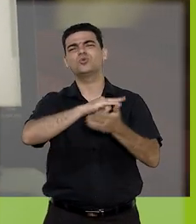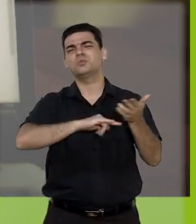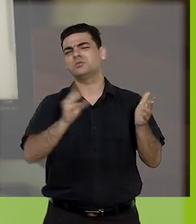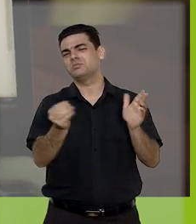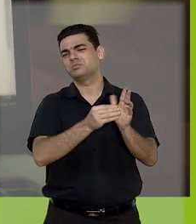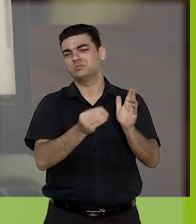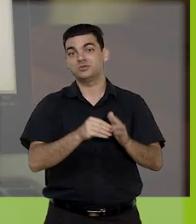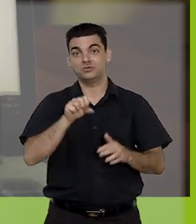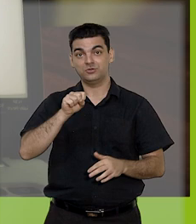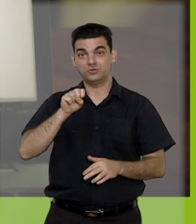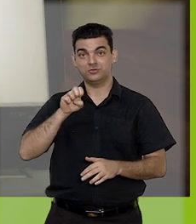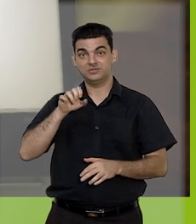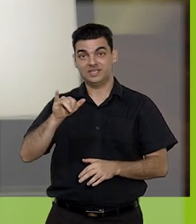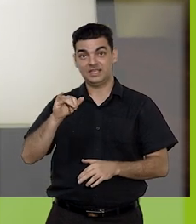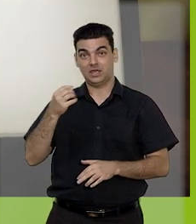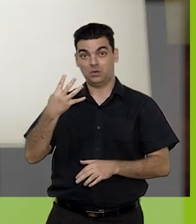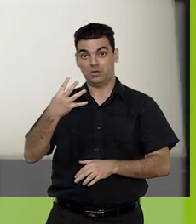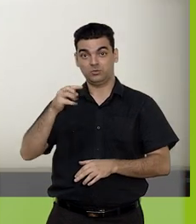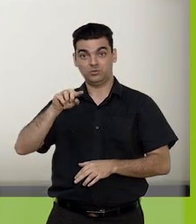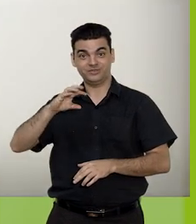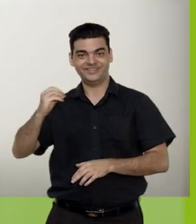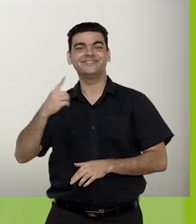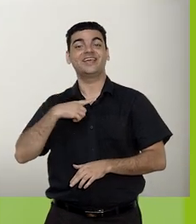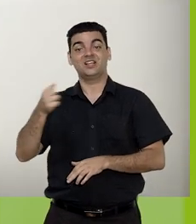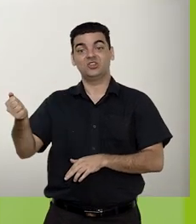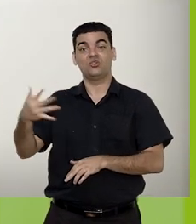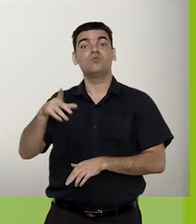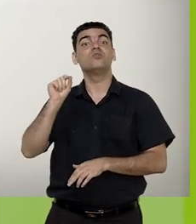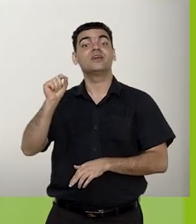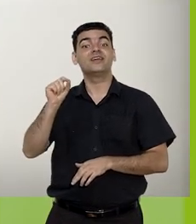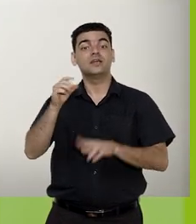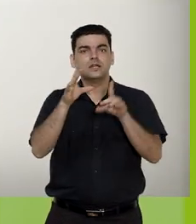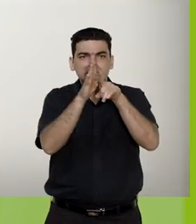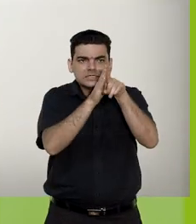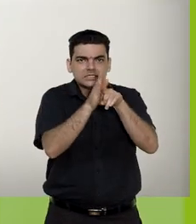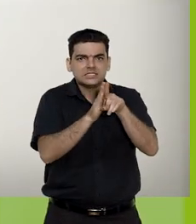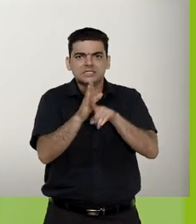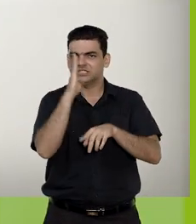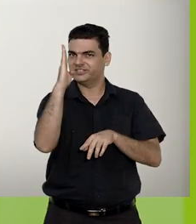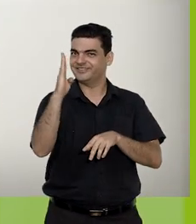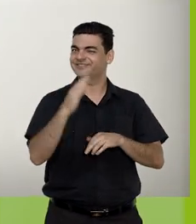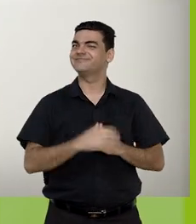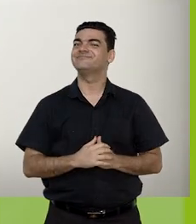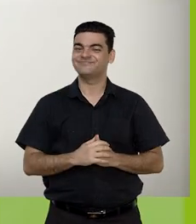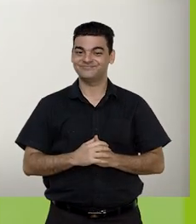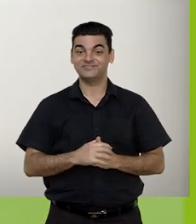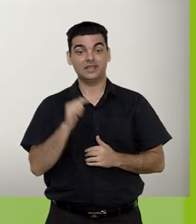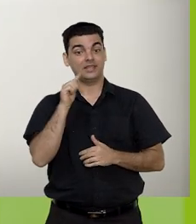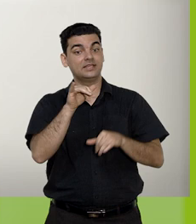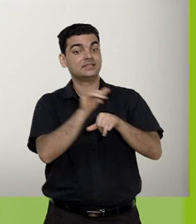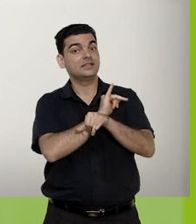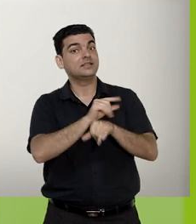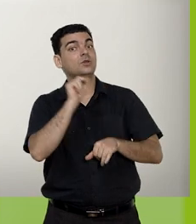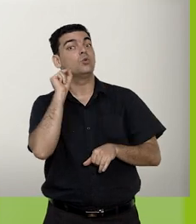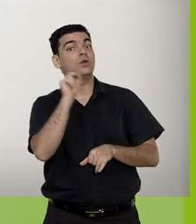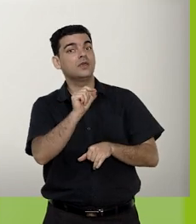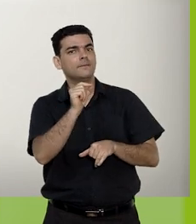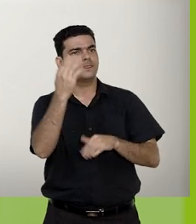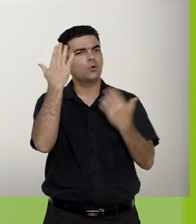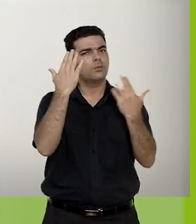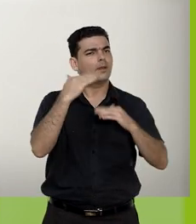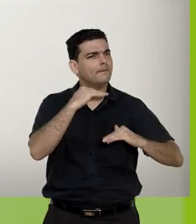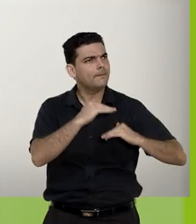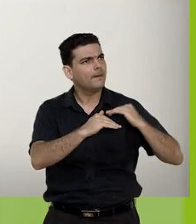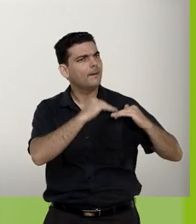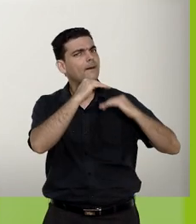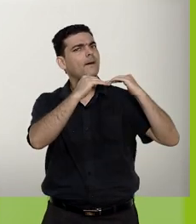documento, o CI 4.0 inovou ao disponibilizar o filtro Linha Direta. Esse recurso permite exibir na